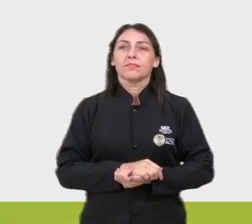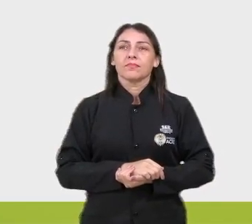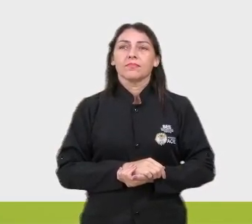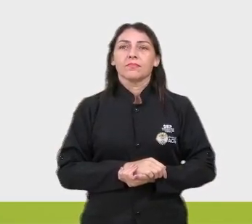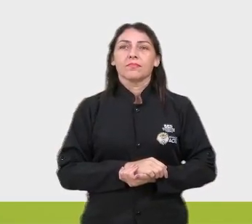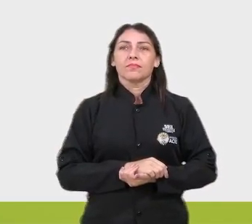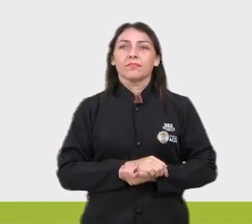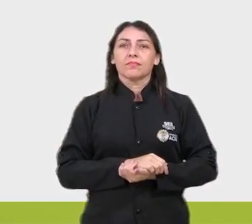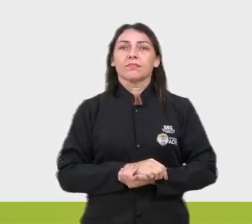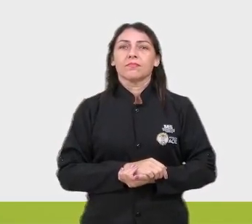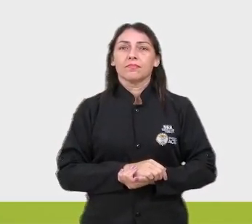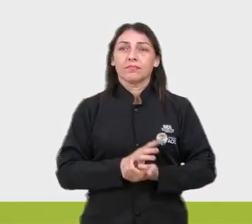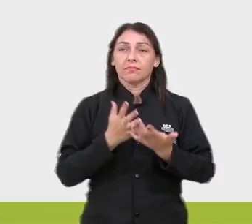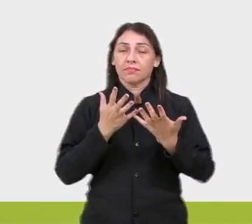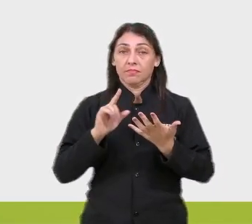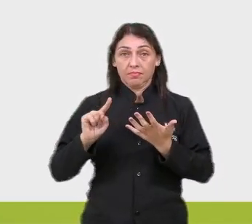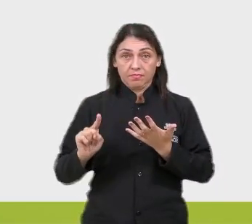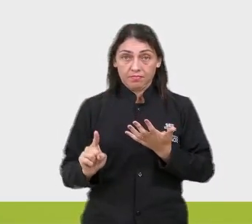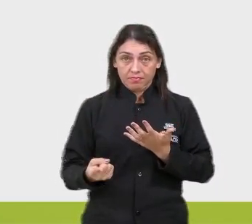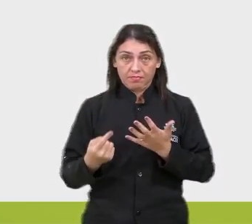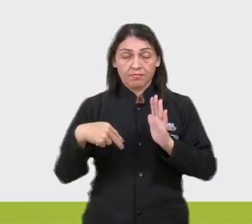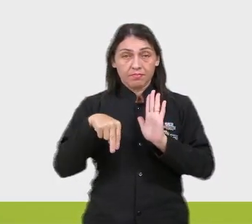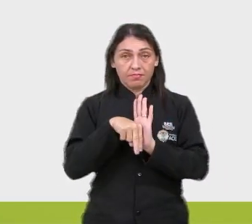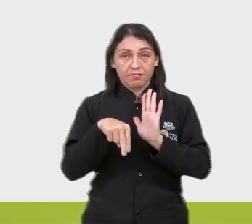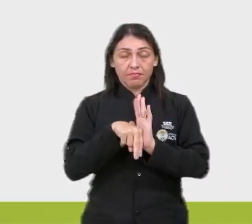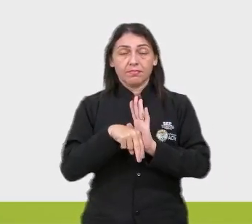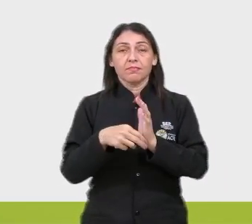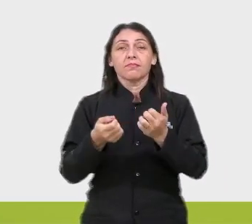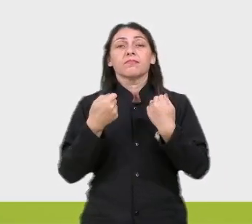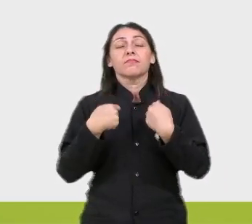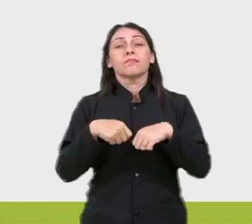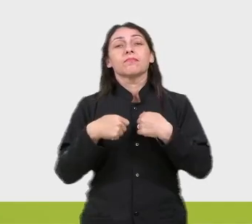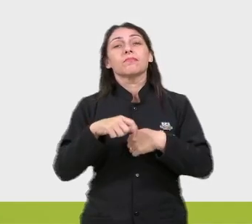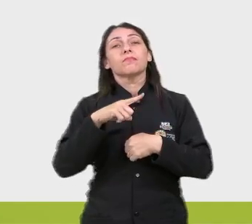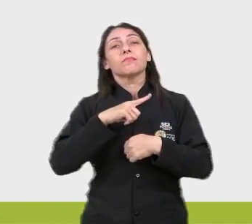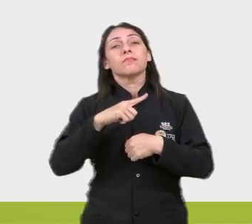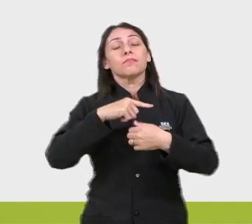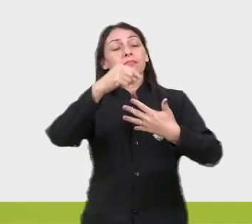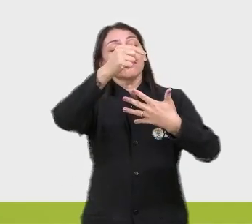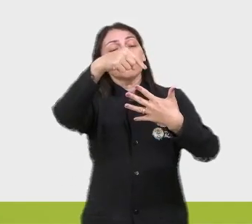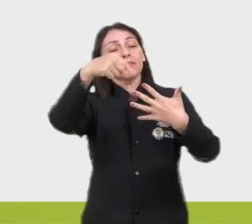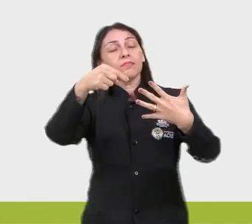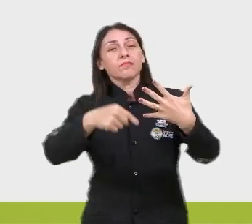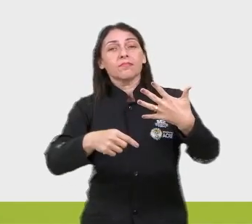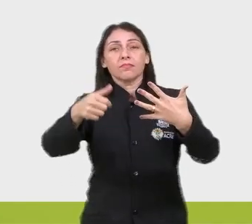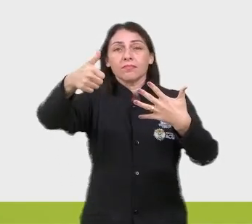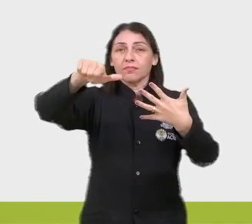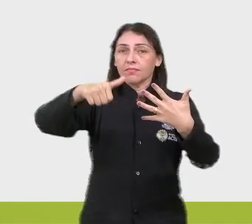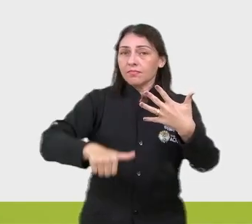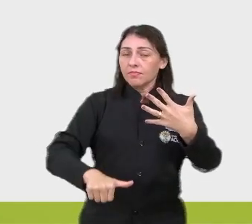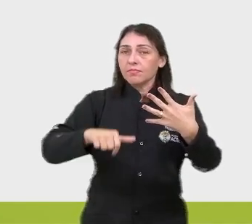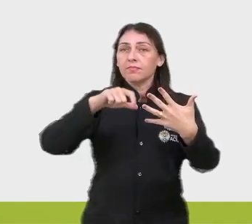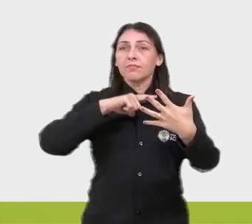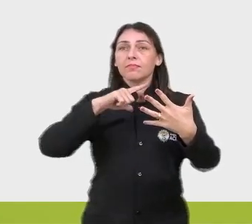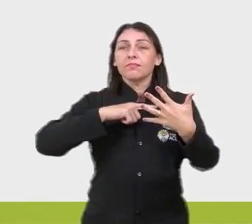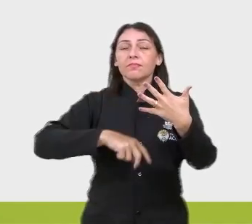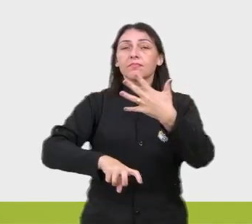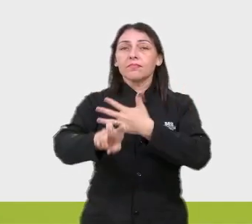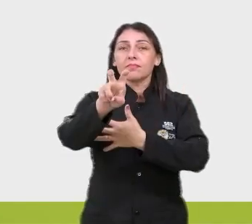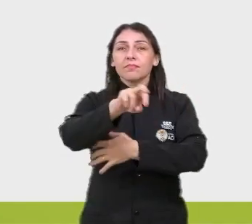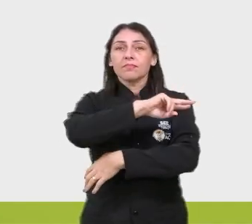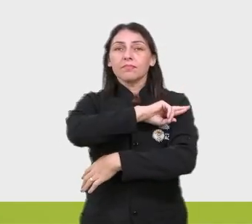Então, se nós queremos tirar mil nessa redação do Enem, nós temos que atender aos quesitos dessa avaliação, que inclui as cinco